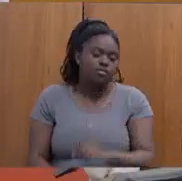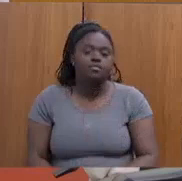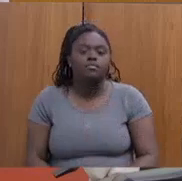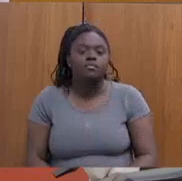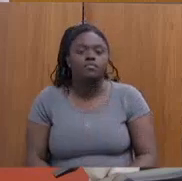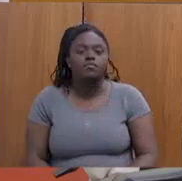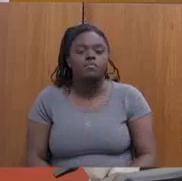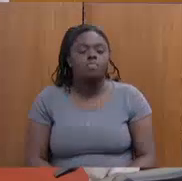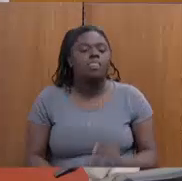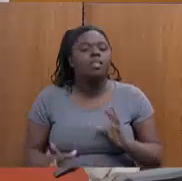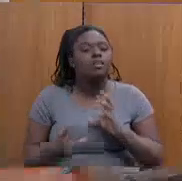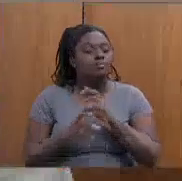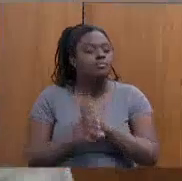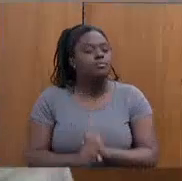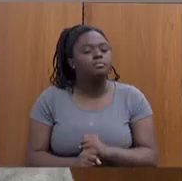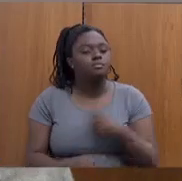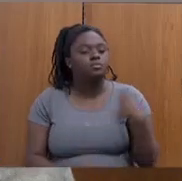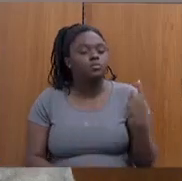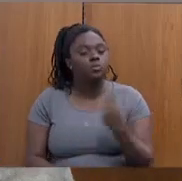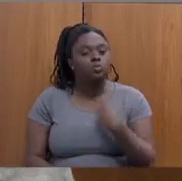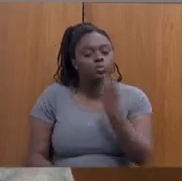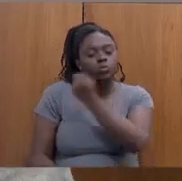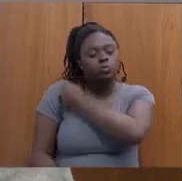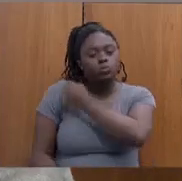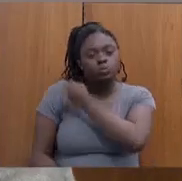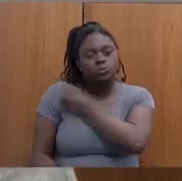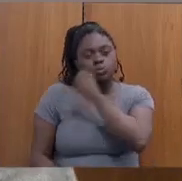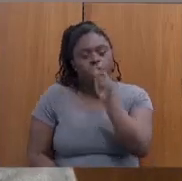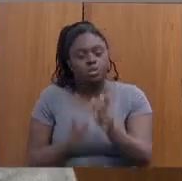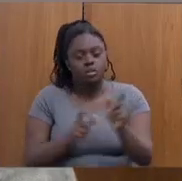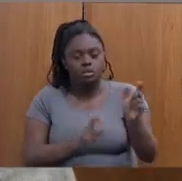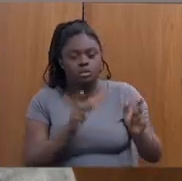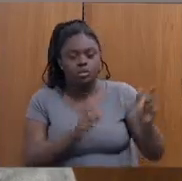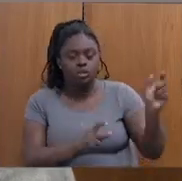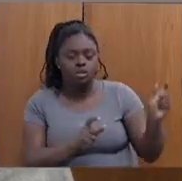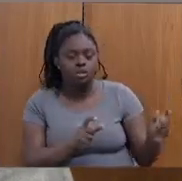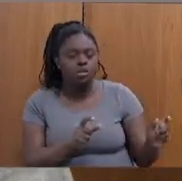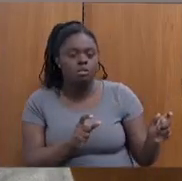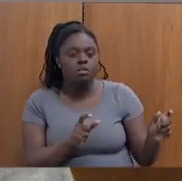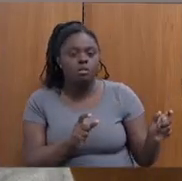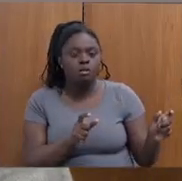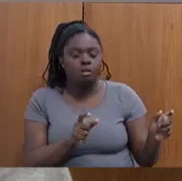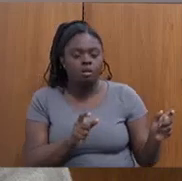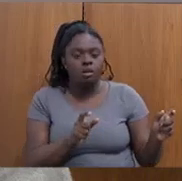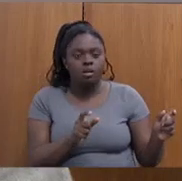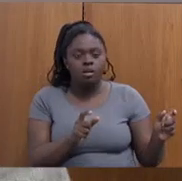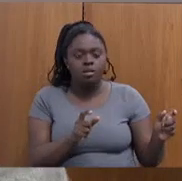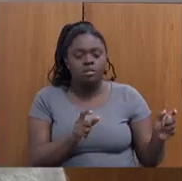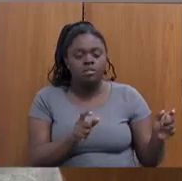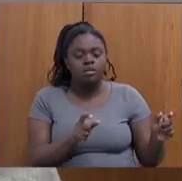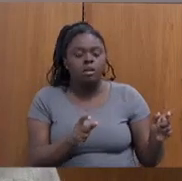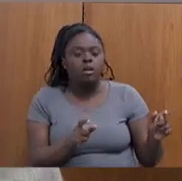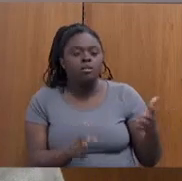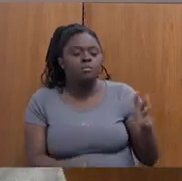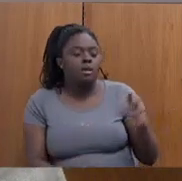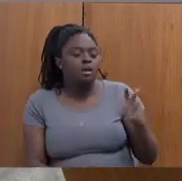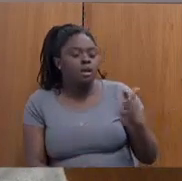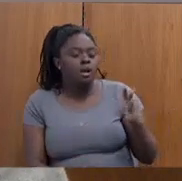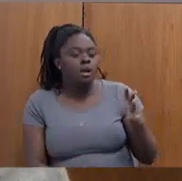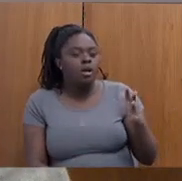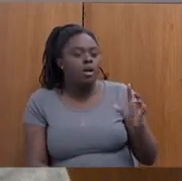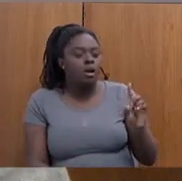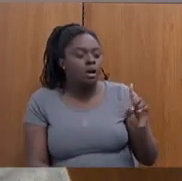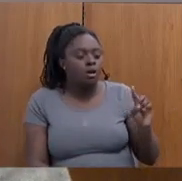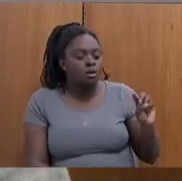isso dá, o nosso número de desocupados e o número de desocupados são 1 milhão e 800, de